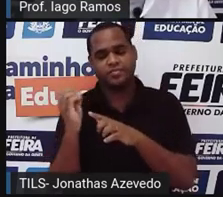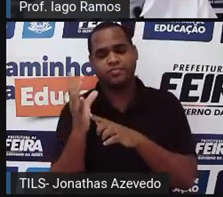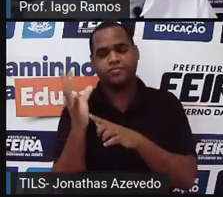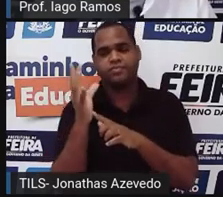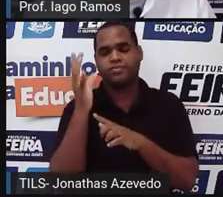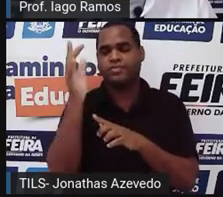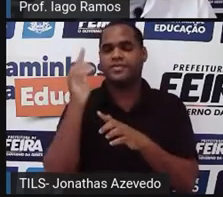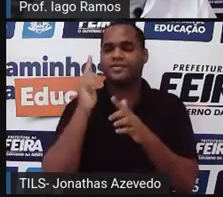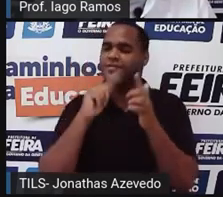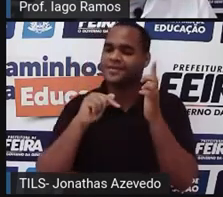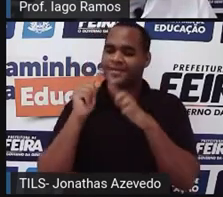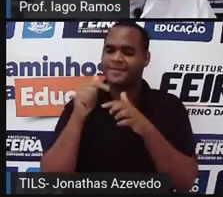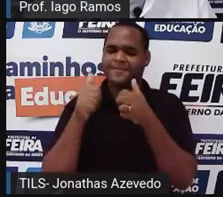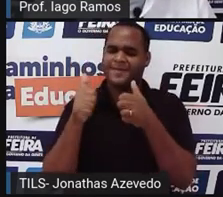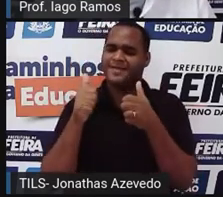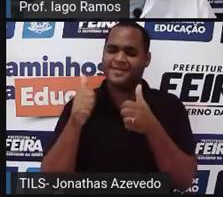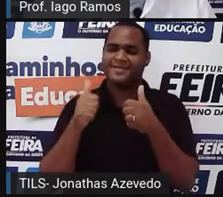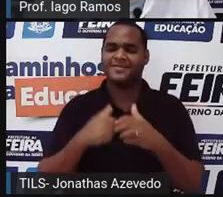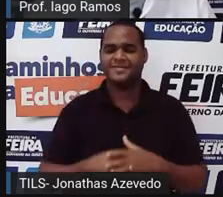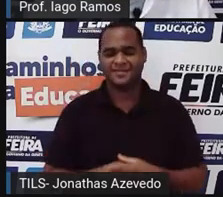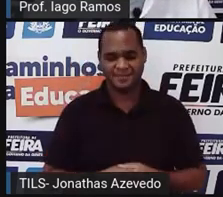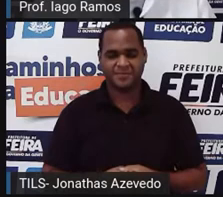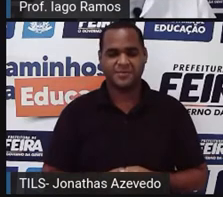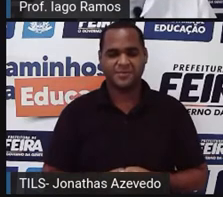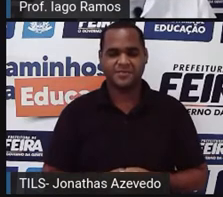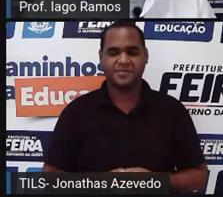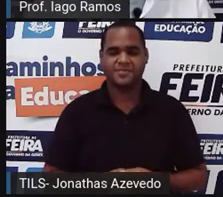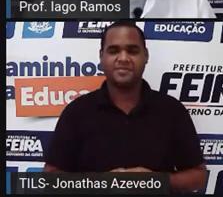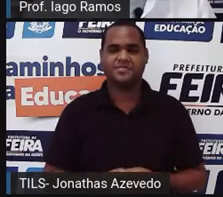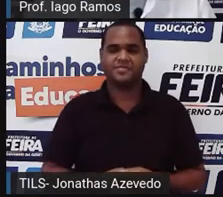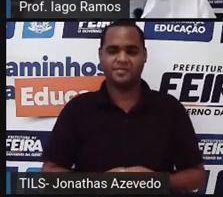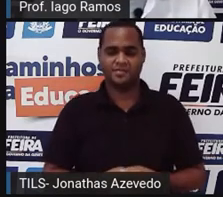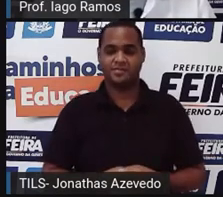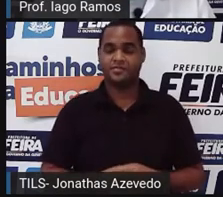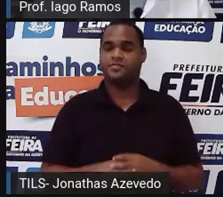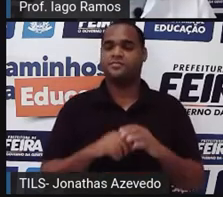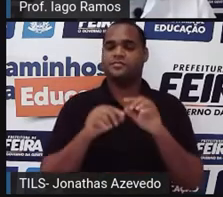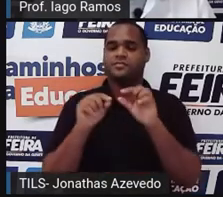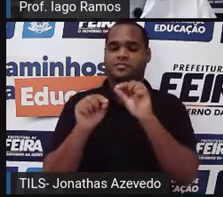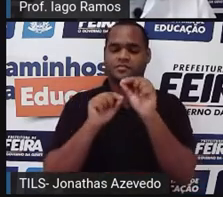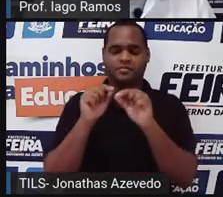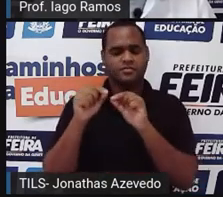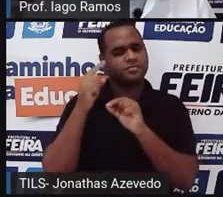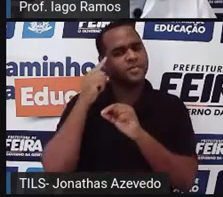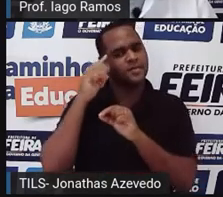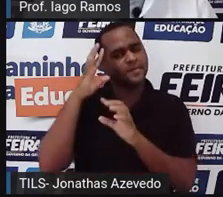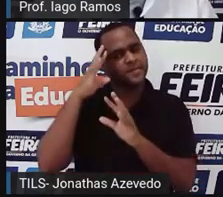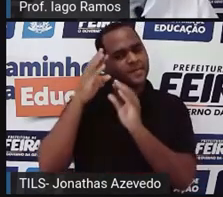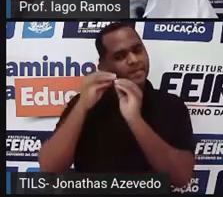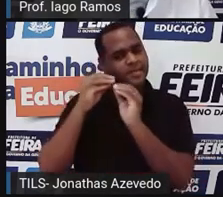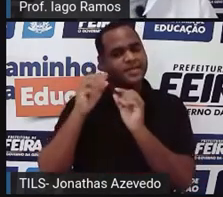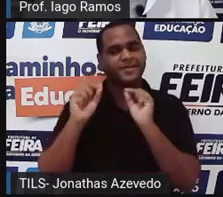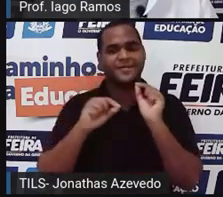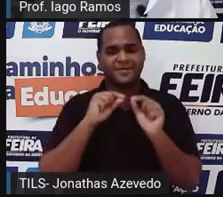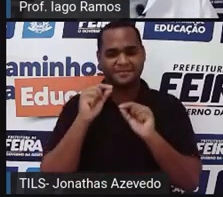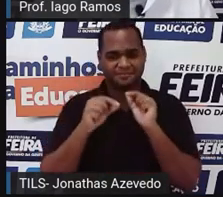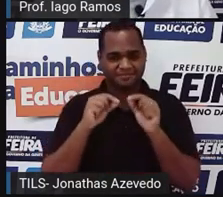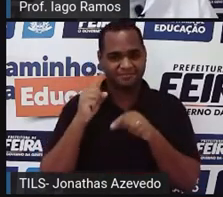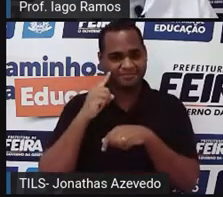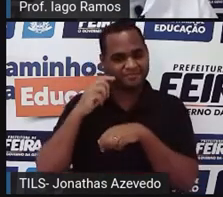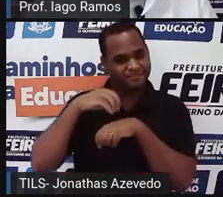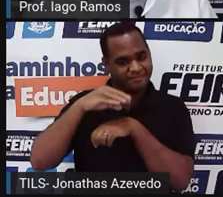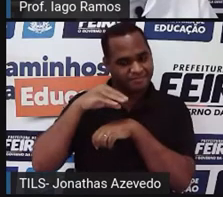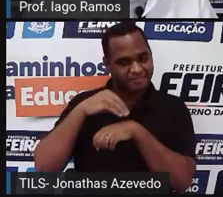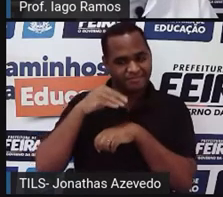o nosso planeta, tá bom? Então, qual é a mensagem que fica para nós aqui, tirada dessa